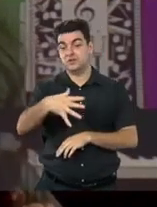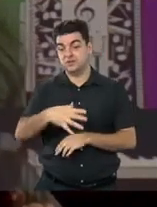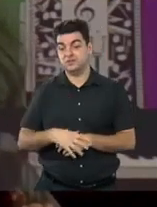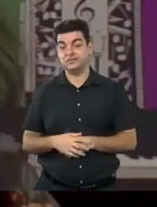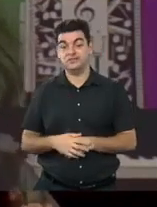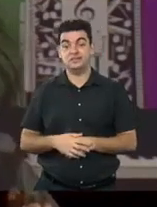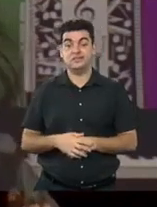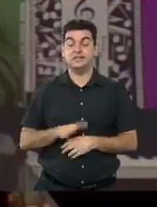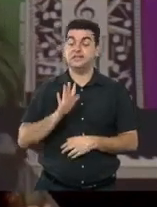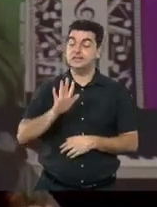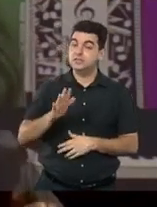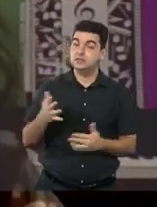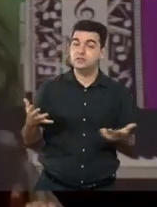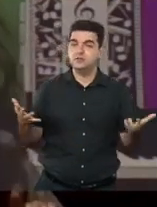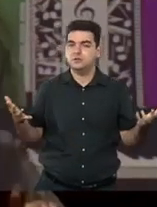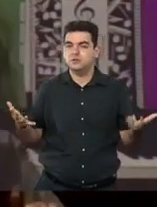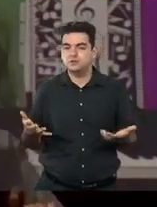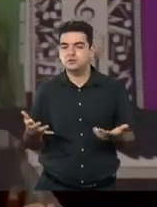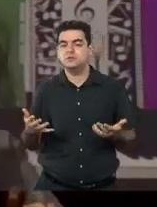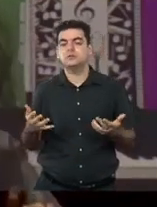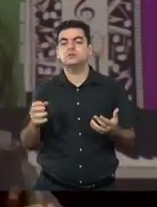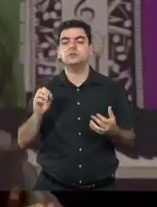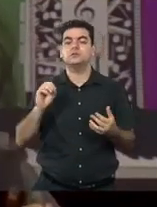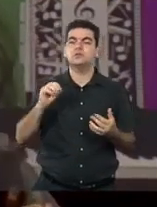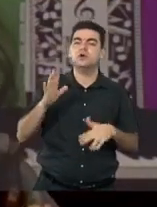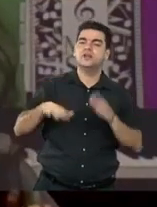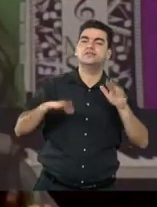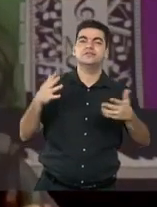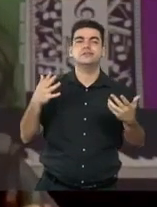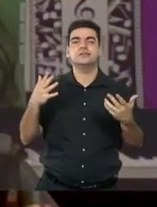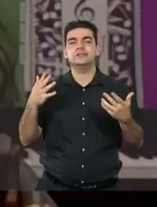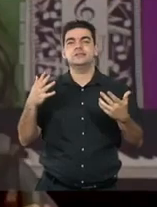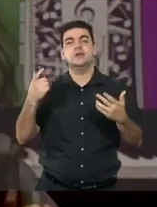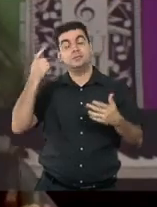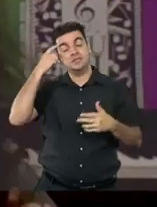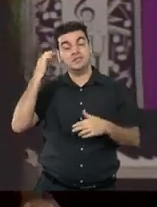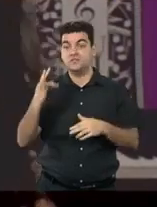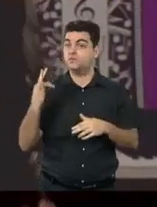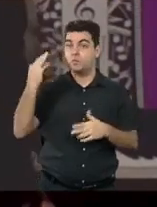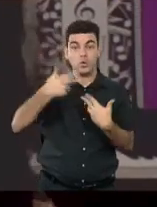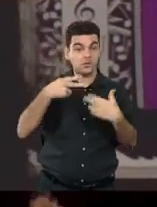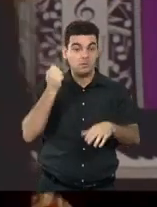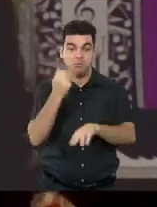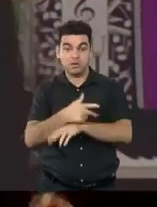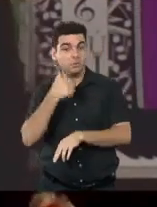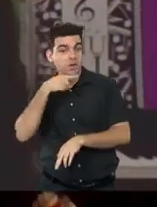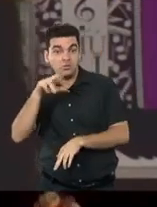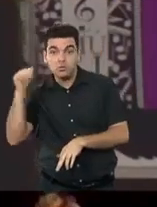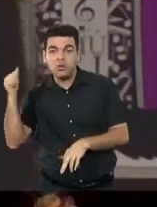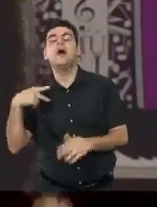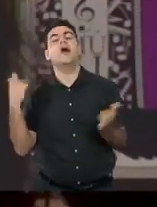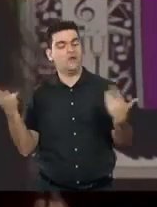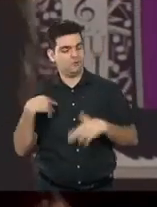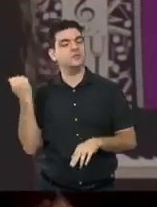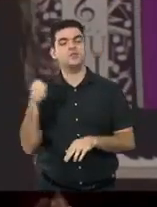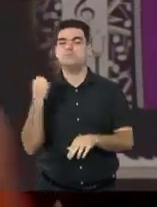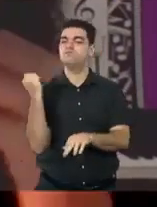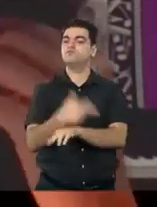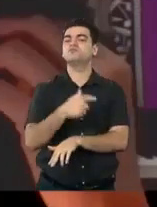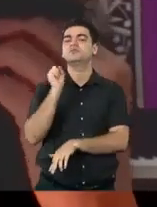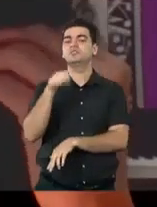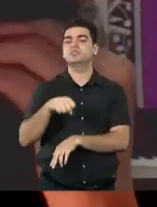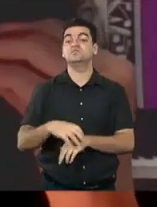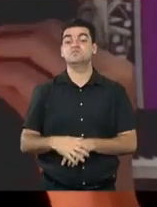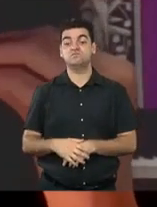ocupar espaços, pouco ou até mesmo nunca antes ocupados por mulheres. De tanto ouvirmos